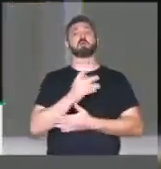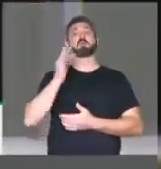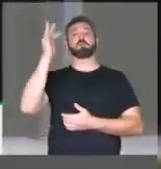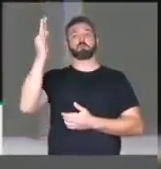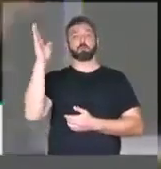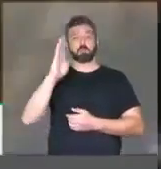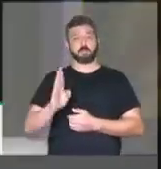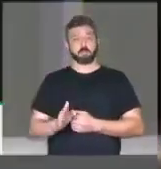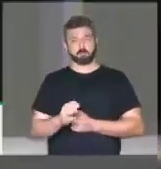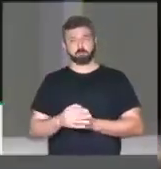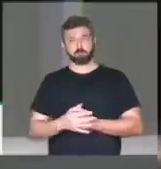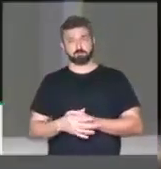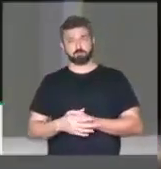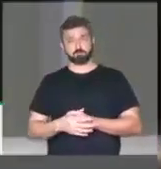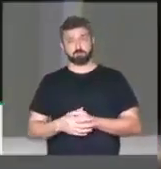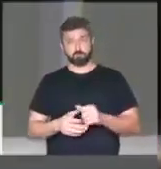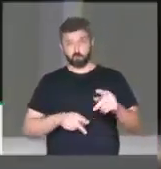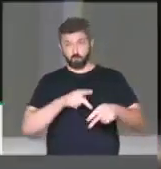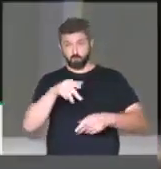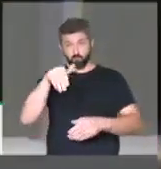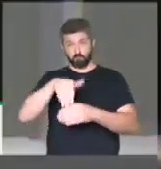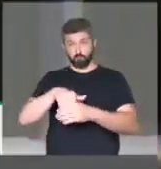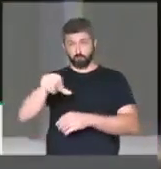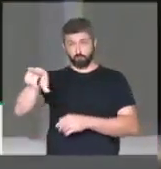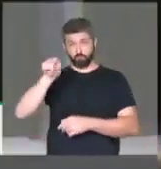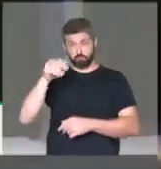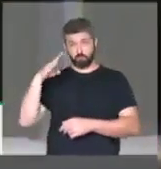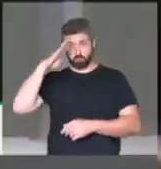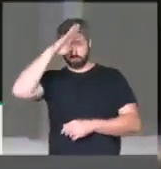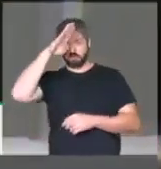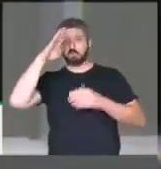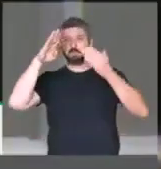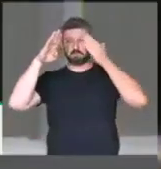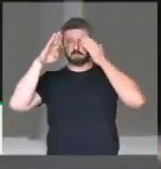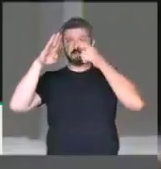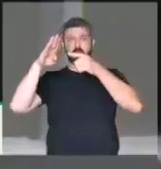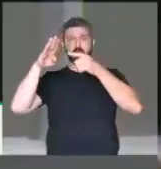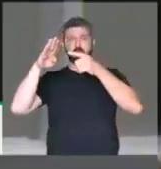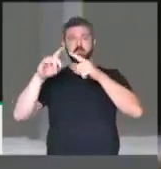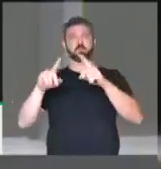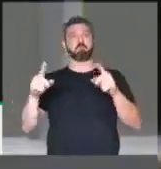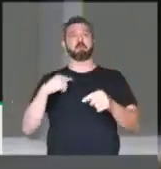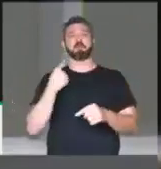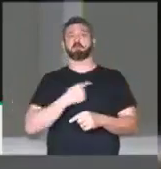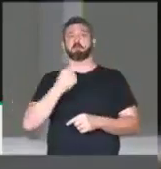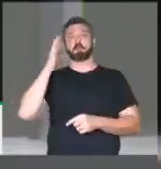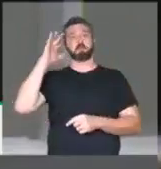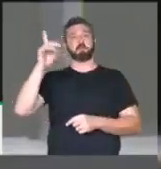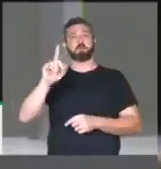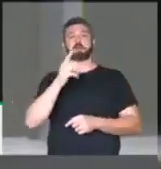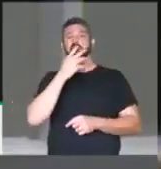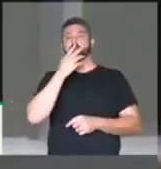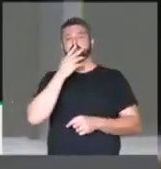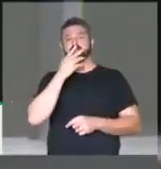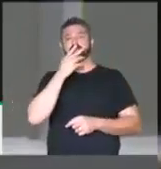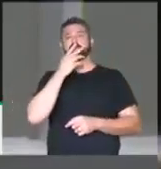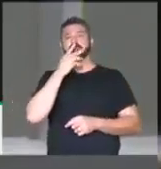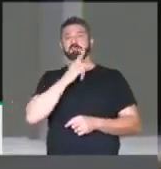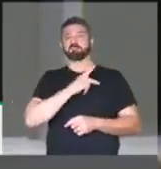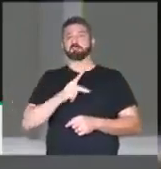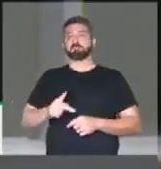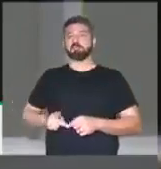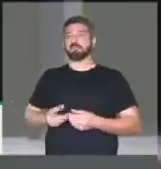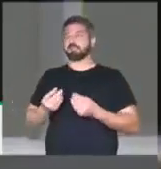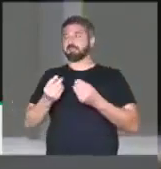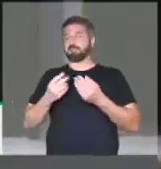Brasil. O povo que votou em Bolsonaro sabia, mas nós nunca imaginávamos que fosse um presidente tão